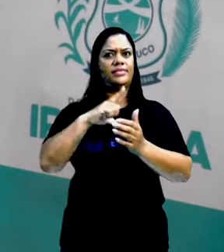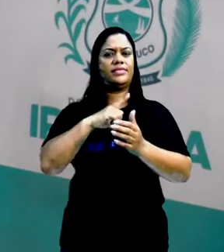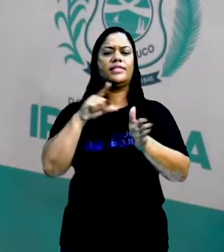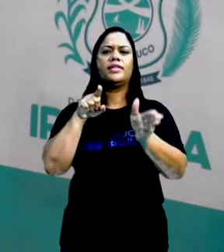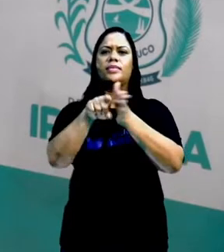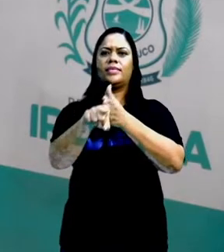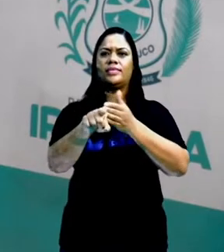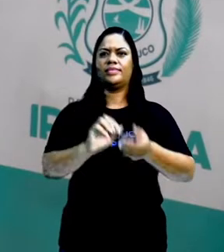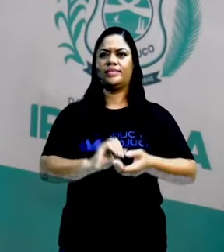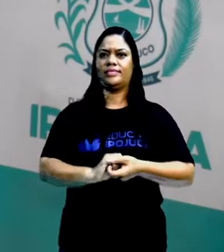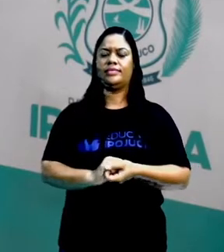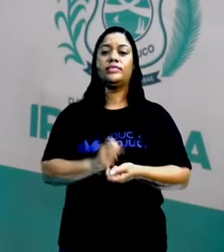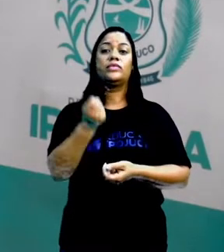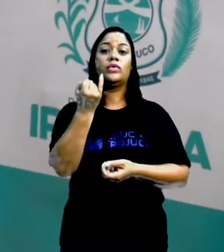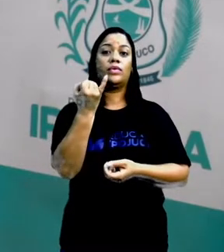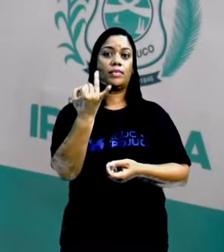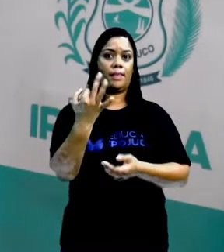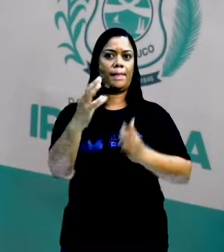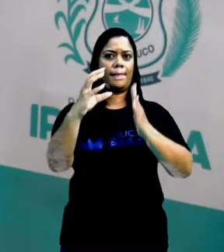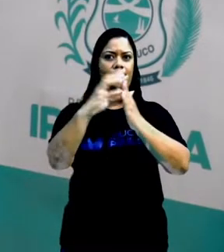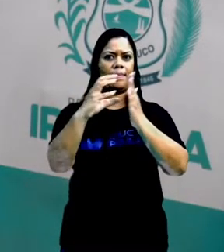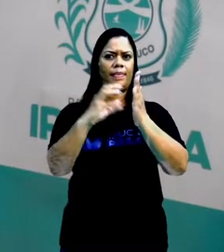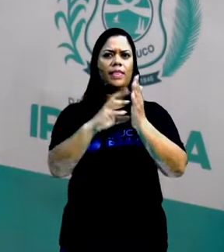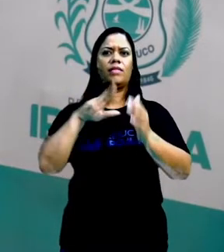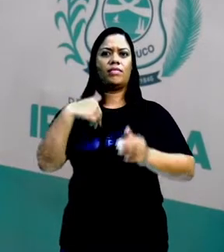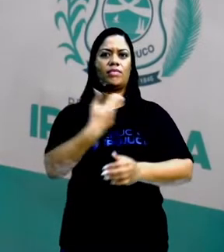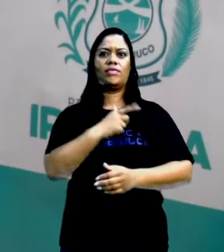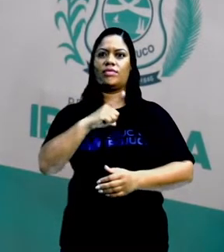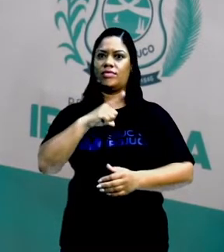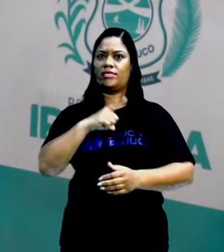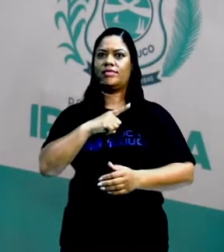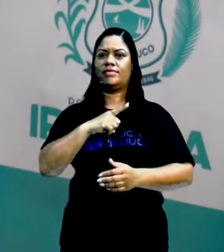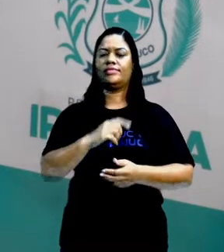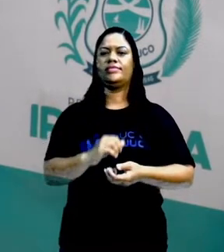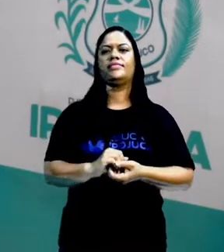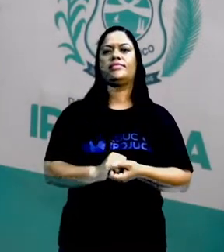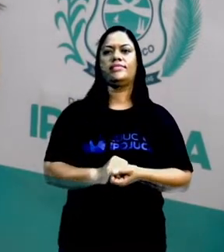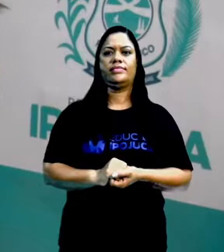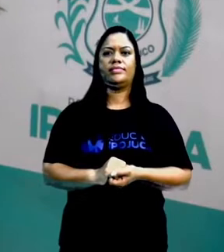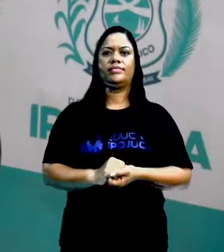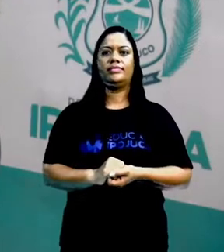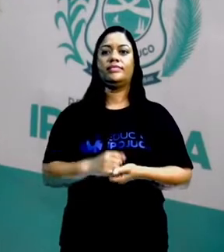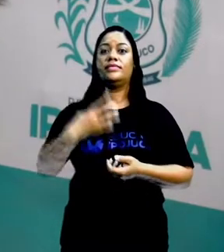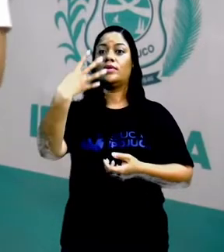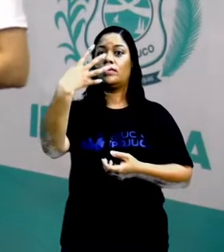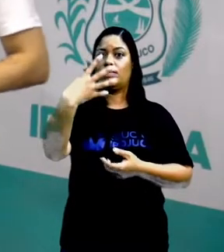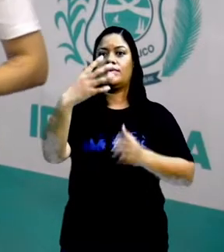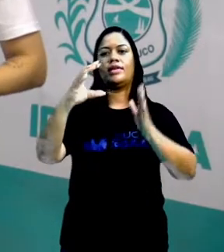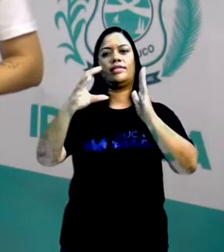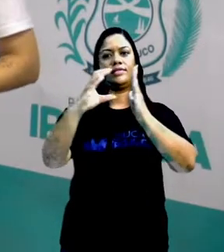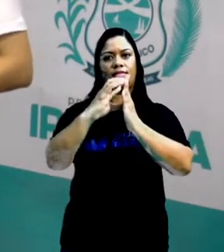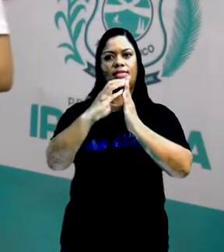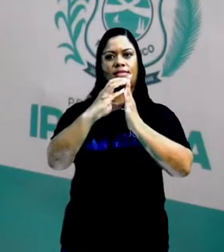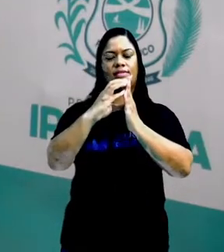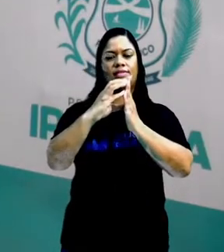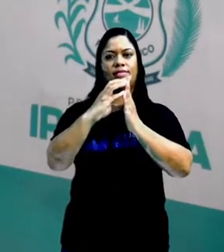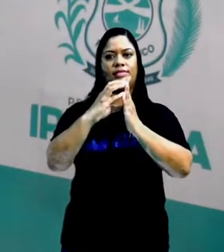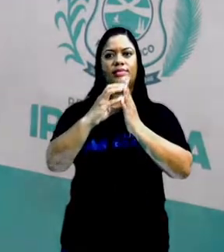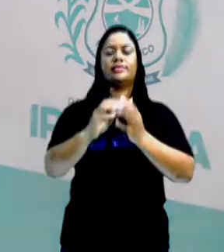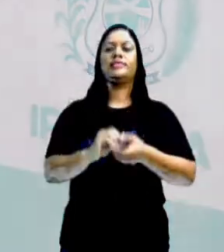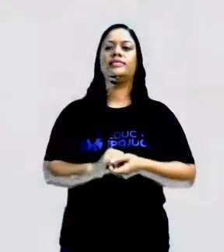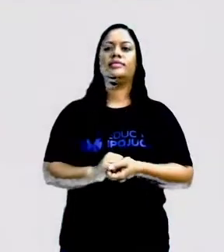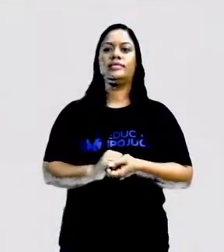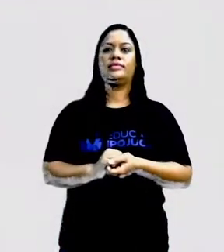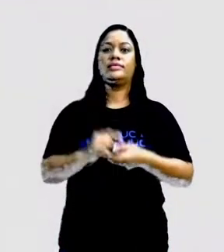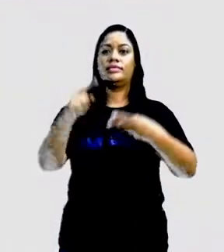pergunta era, quantas estrofes nós temos aí neste poema? E nós temos quatro estrofes. Sendo que as